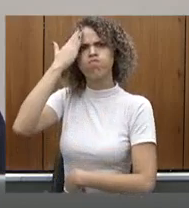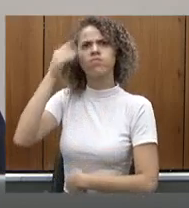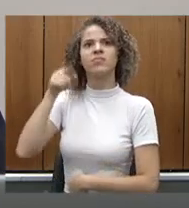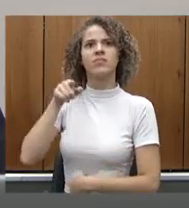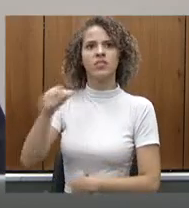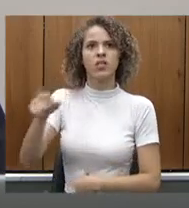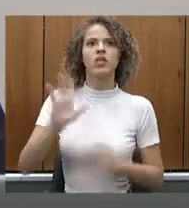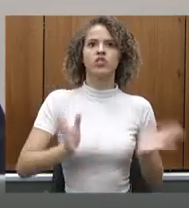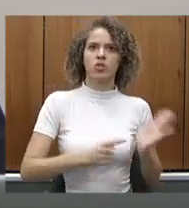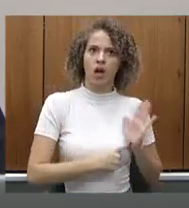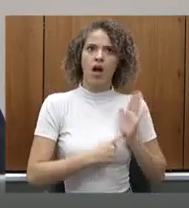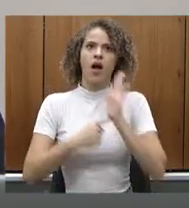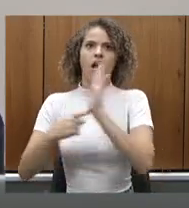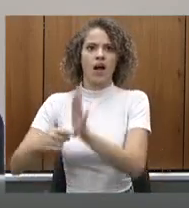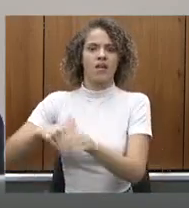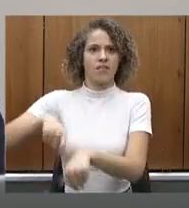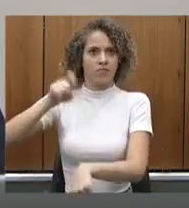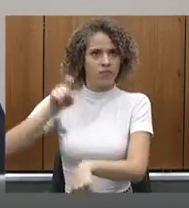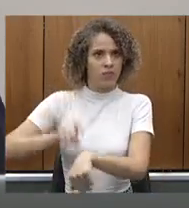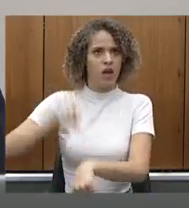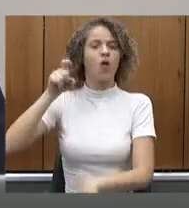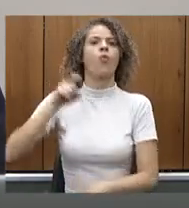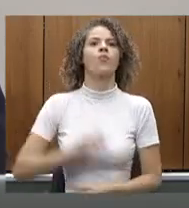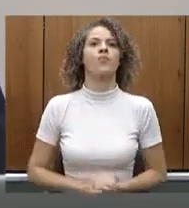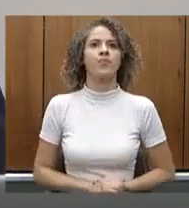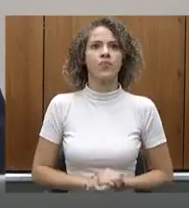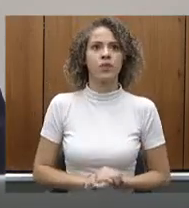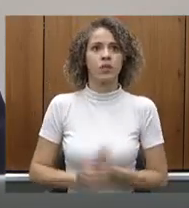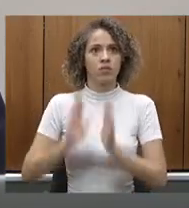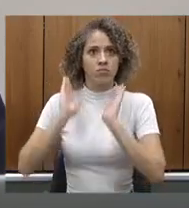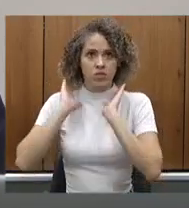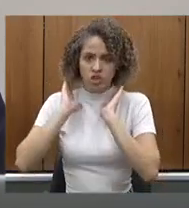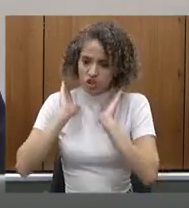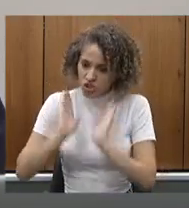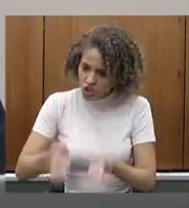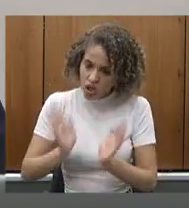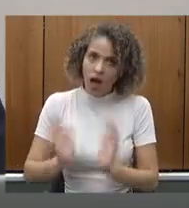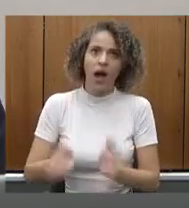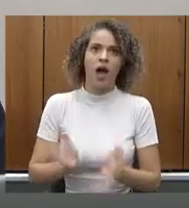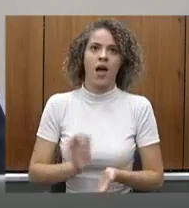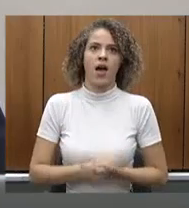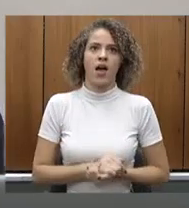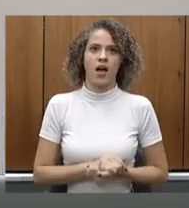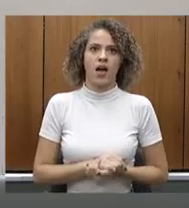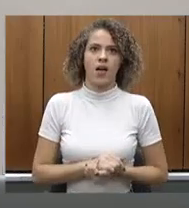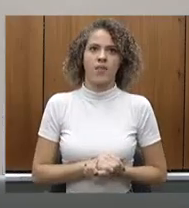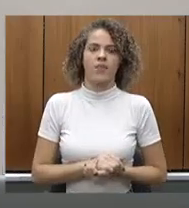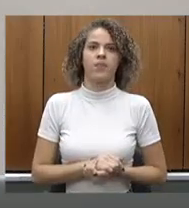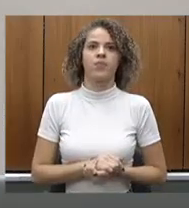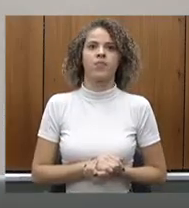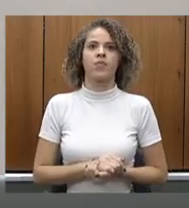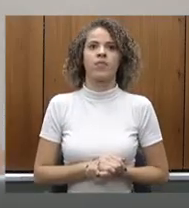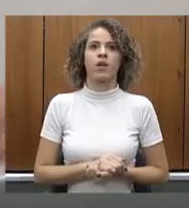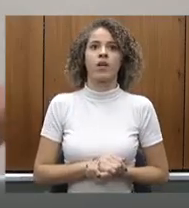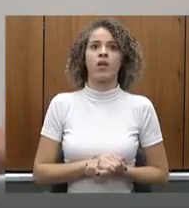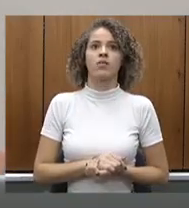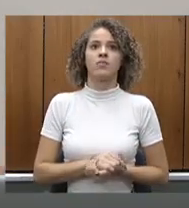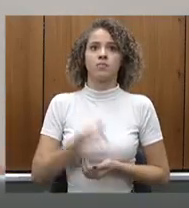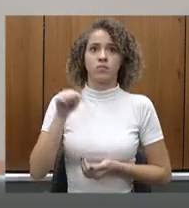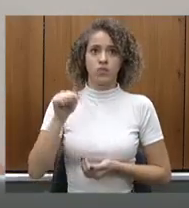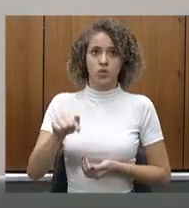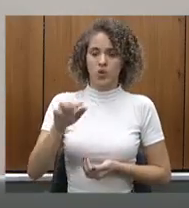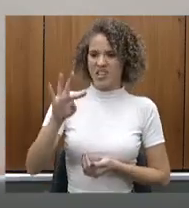leitos de UTI pediátrico no Hospital Municipal e já estamos viabilizando 10 no Hospital Samaritano. Além disso, em